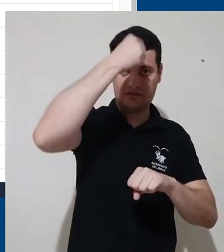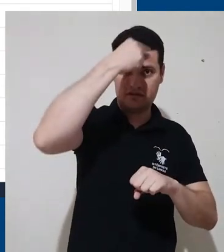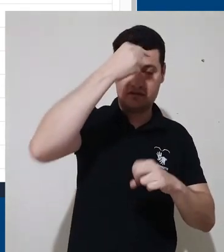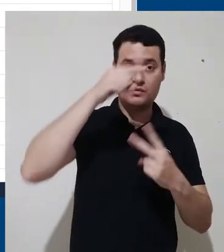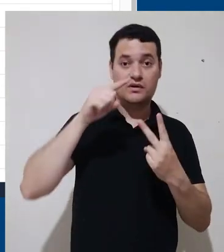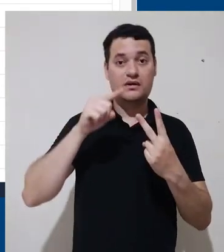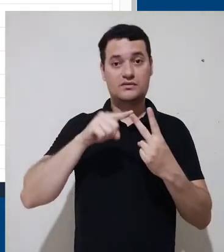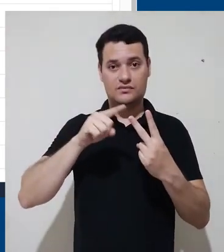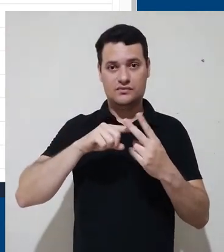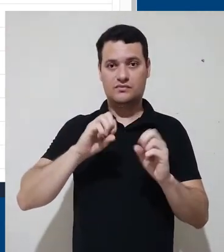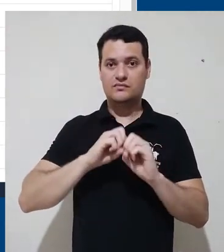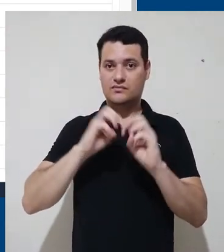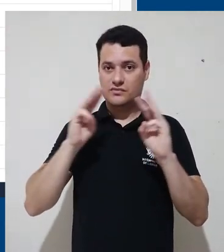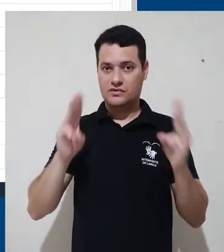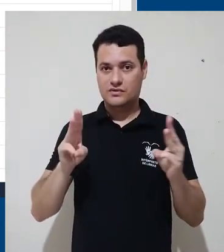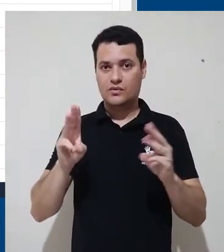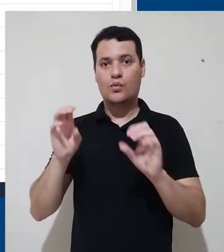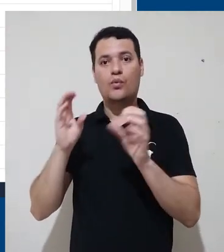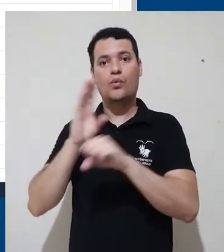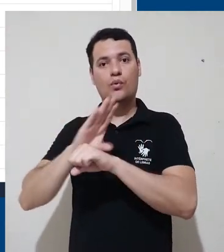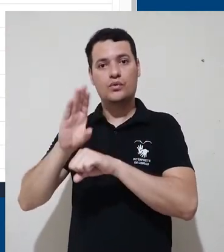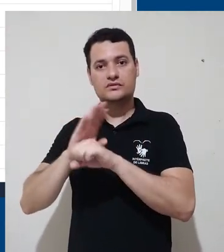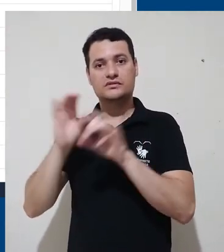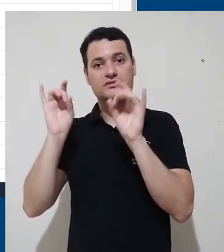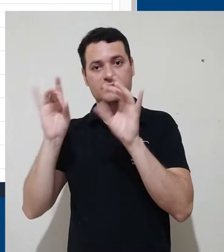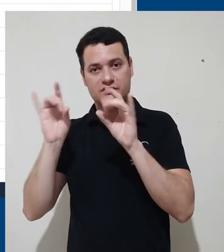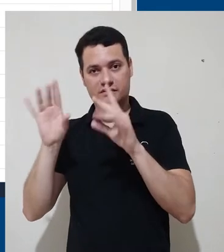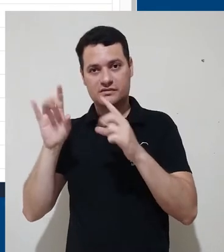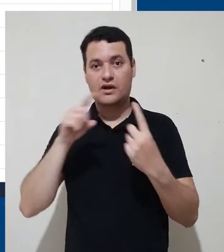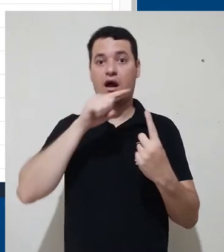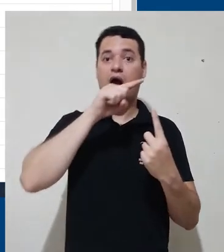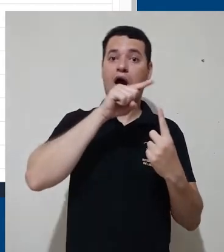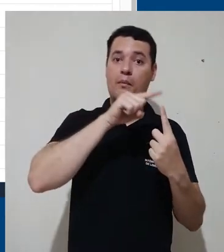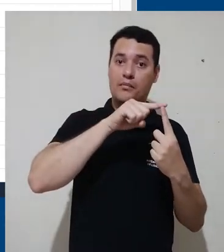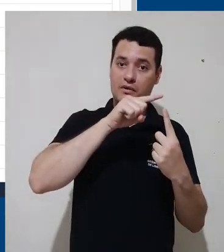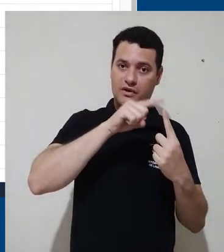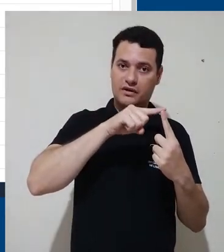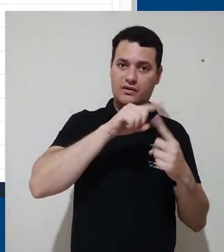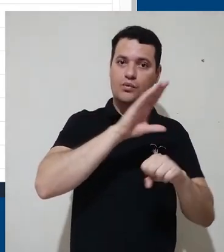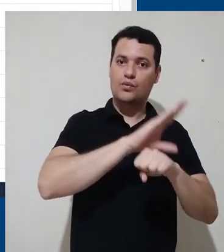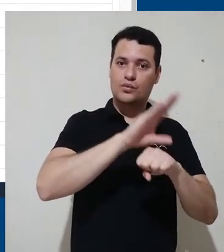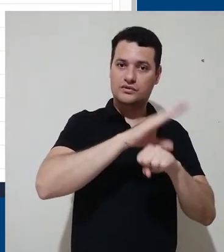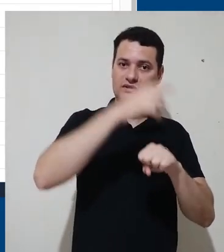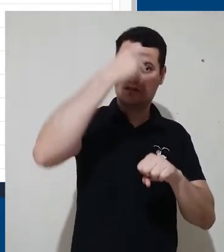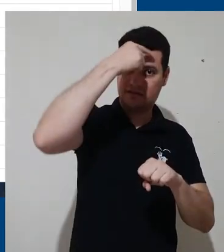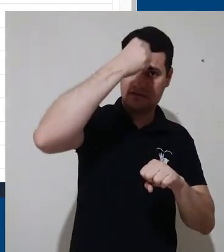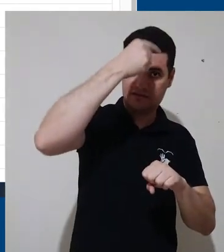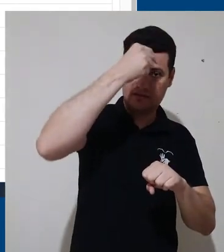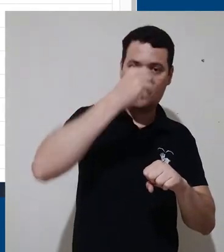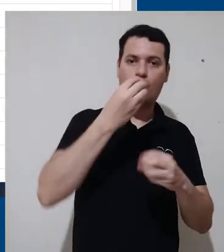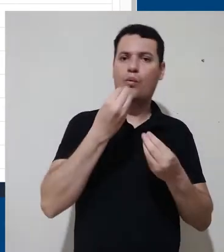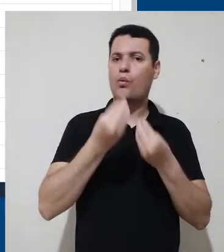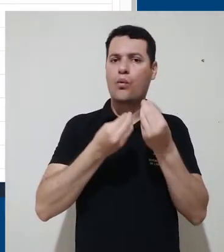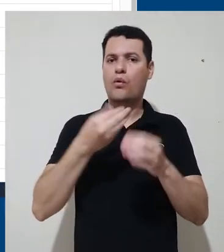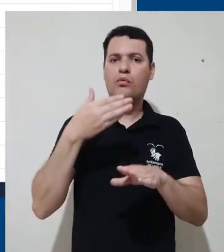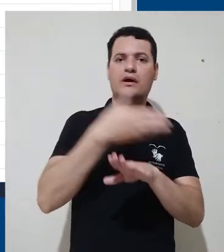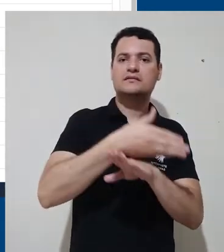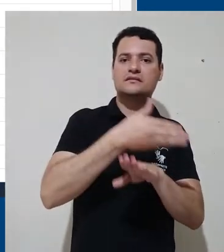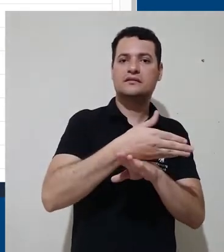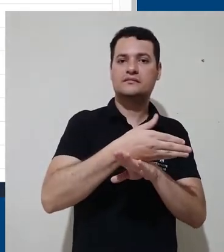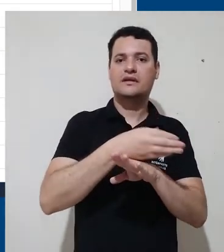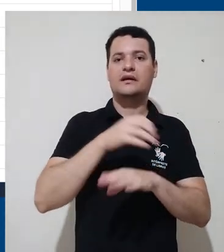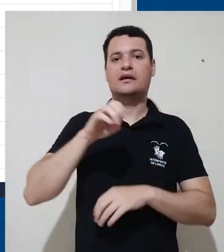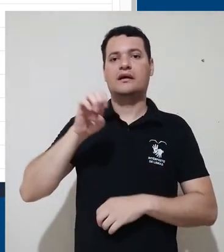plataforma para os cursos de especialização. A primeira plataforma dos cursos de graduação pode ser acessada pelo